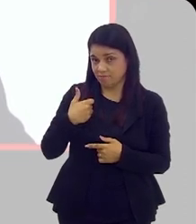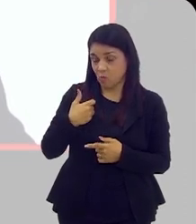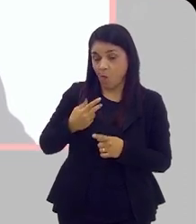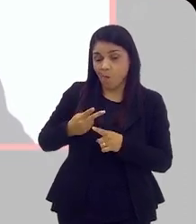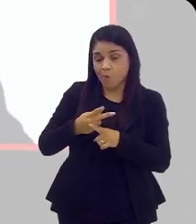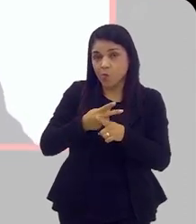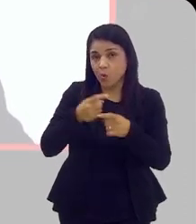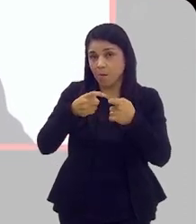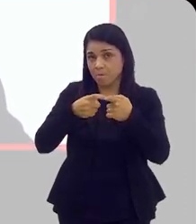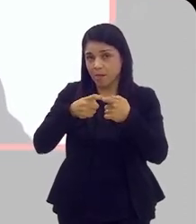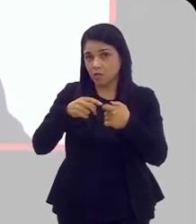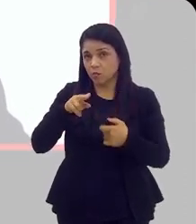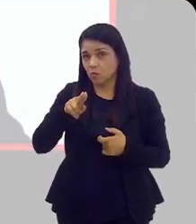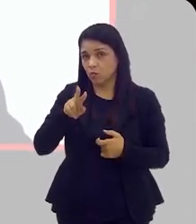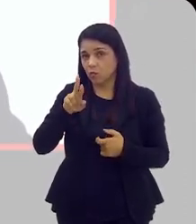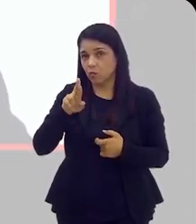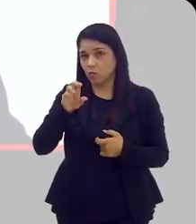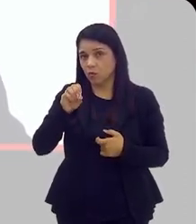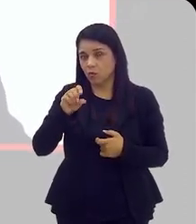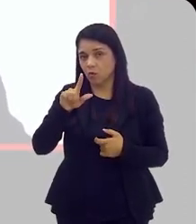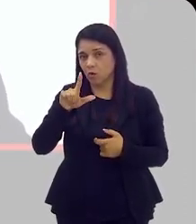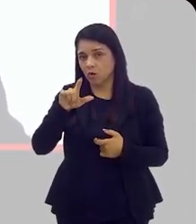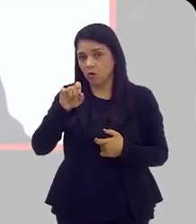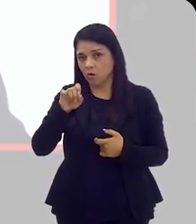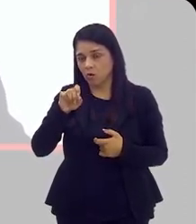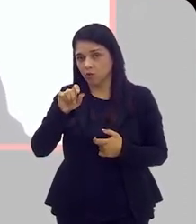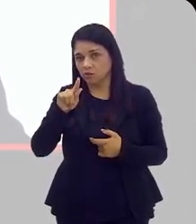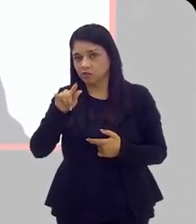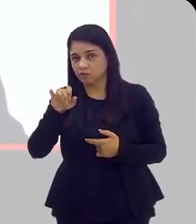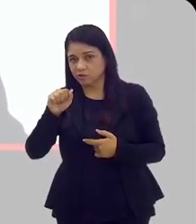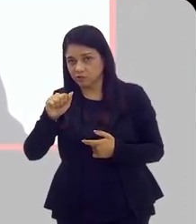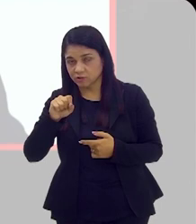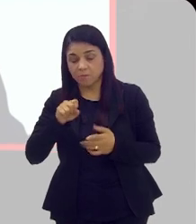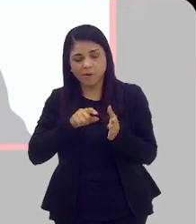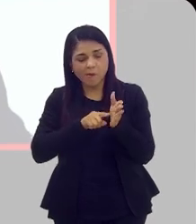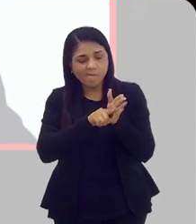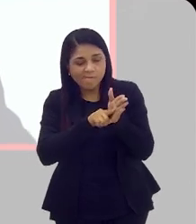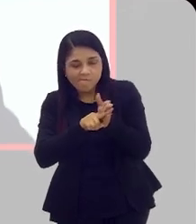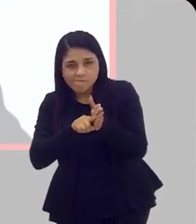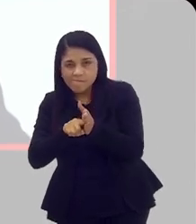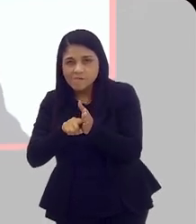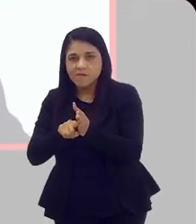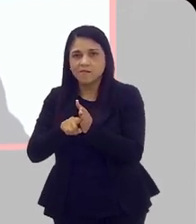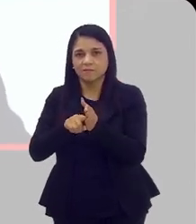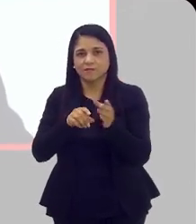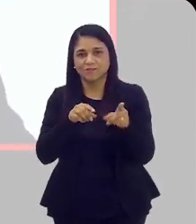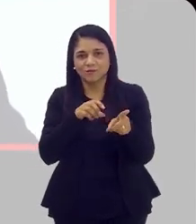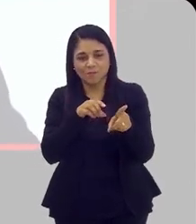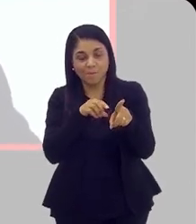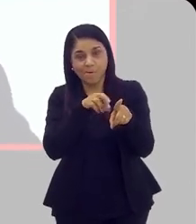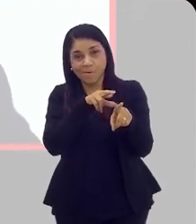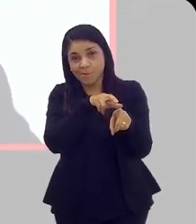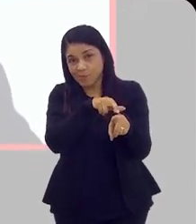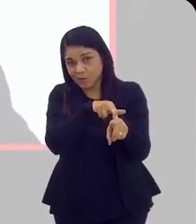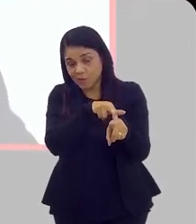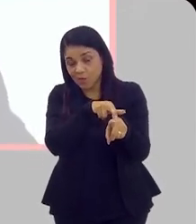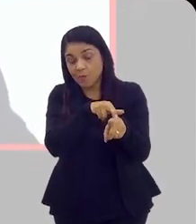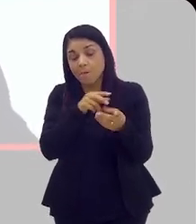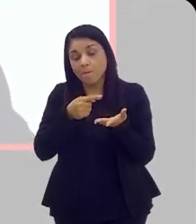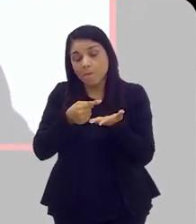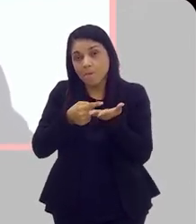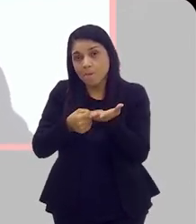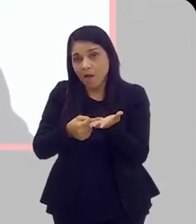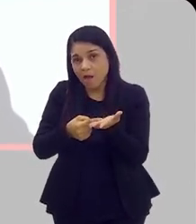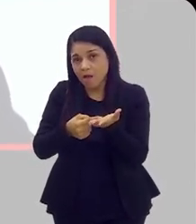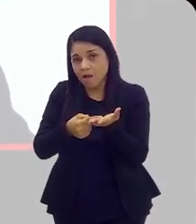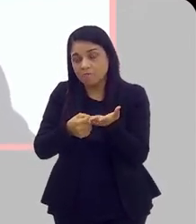devem procurar o urologista pra começar o rastreio do câncer de próstata. E o que que ele consiste? Você vai marcar uma consulta,